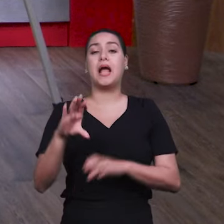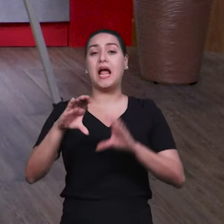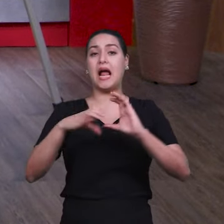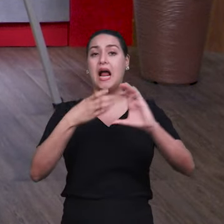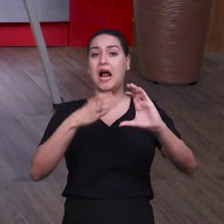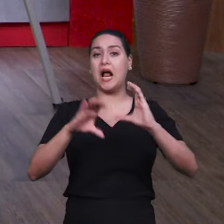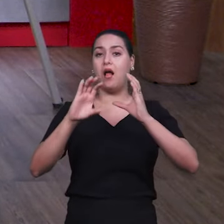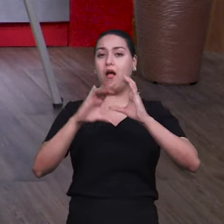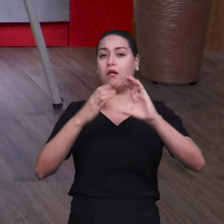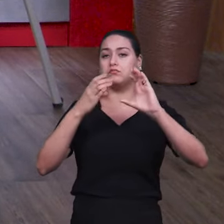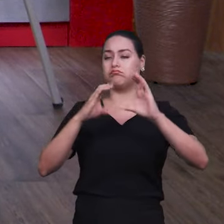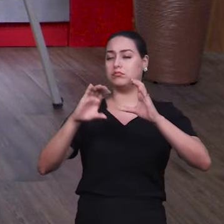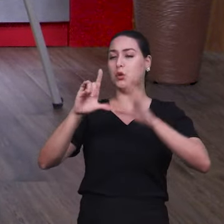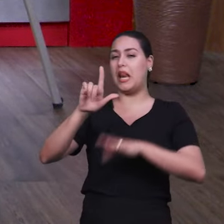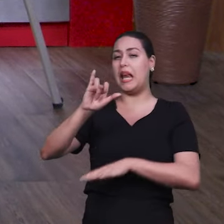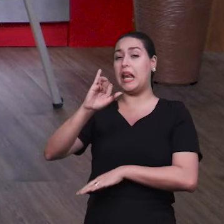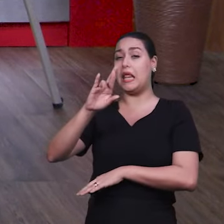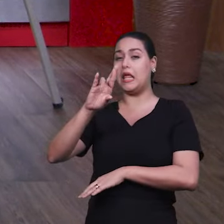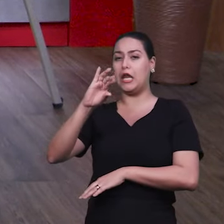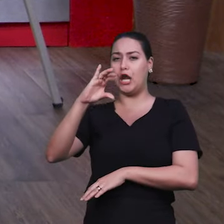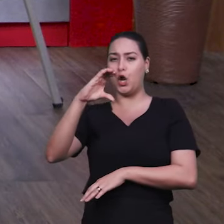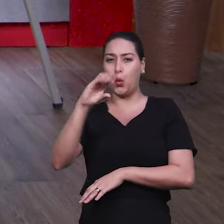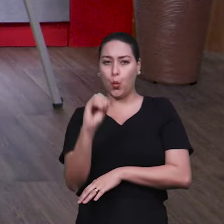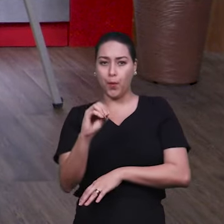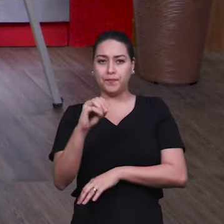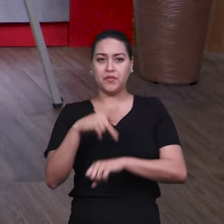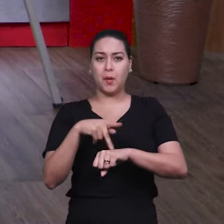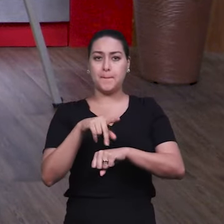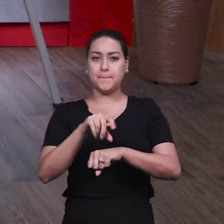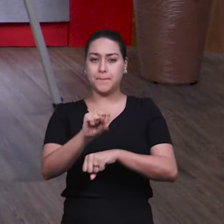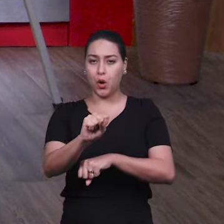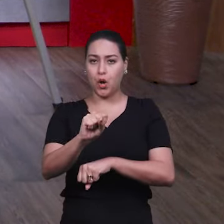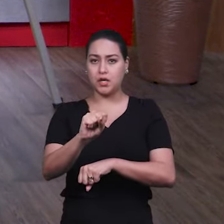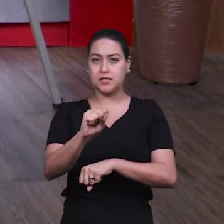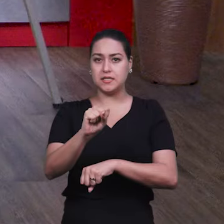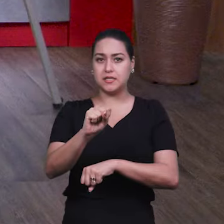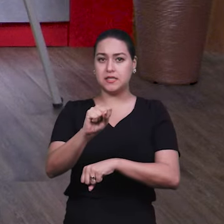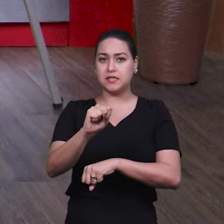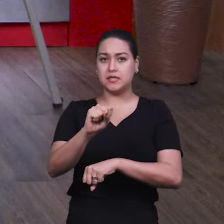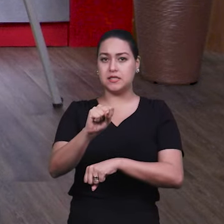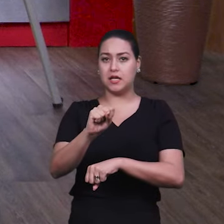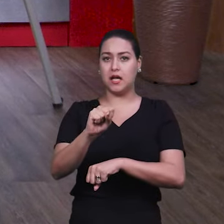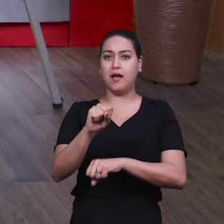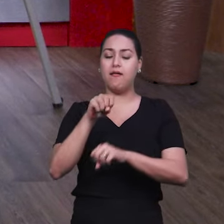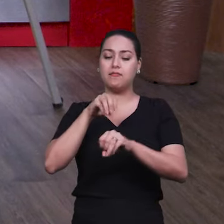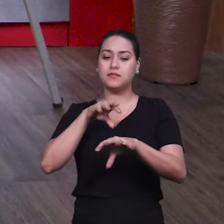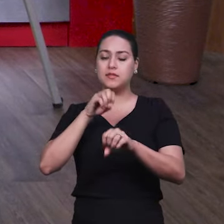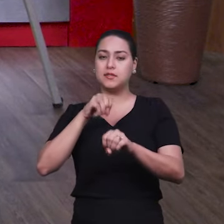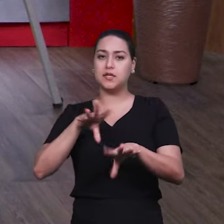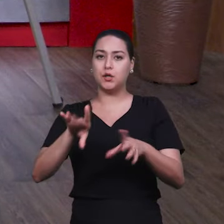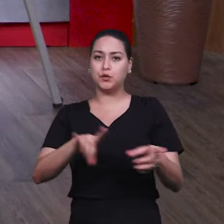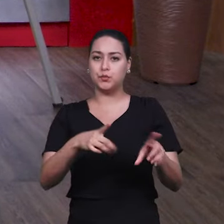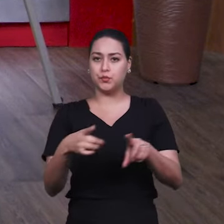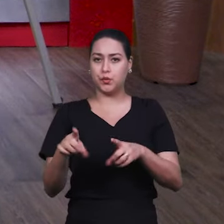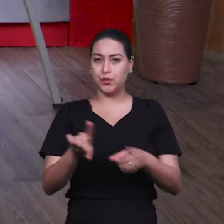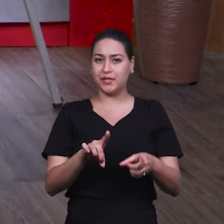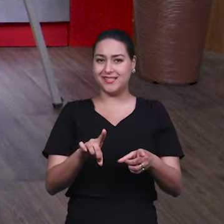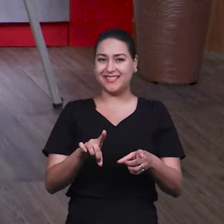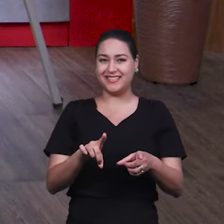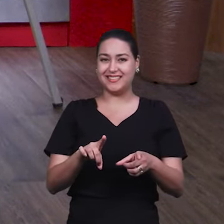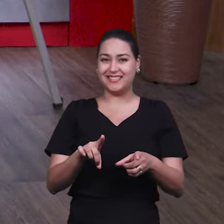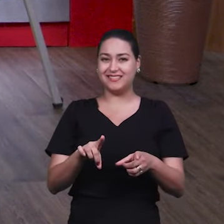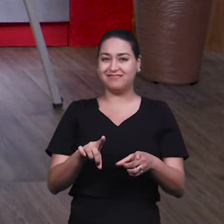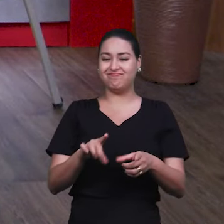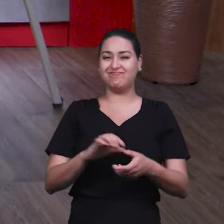Canto Lírico, muito bom. É pós-graduado também em Educação Musical. É o tema, né,